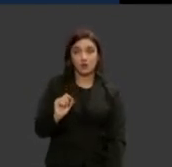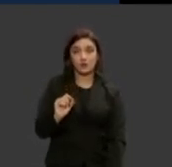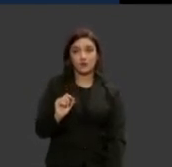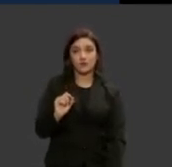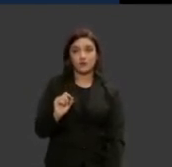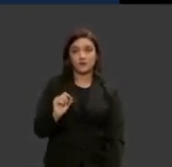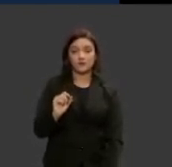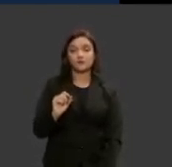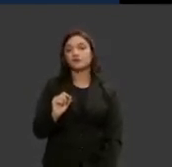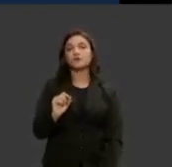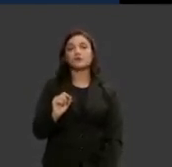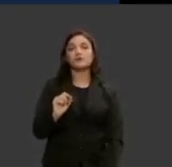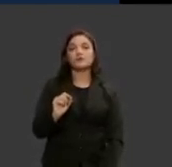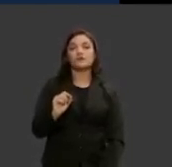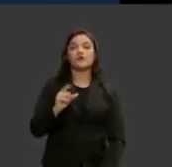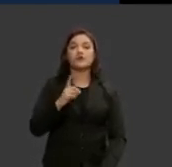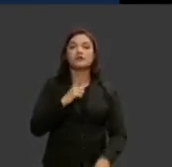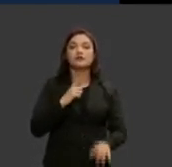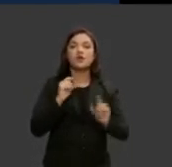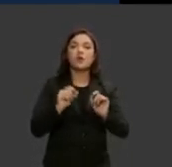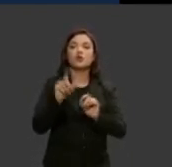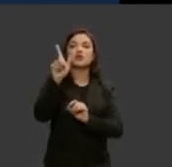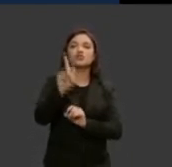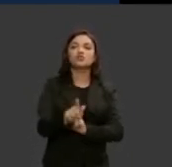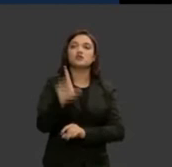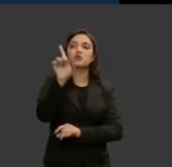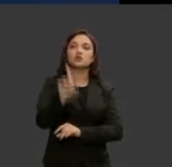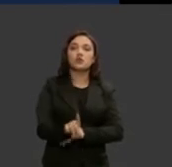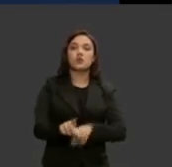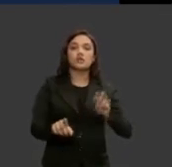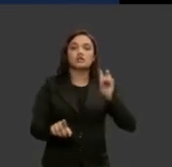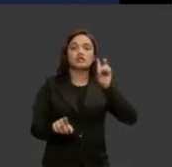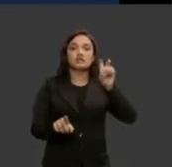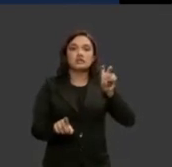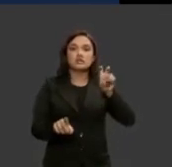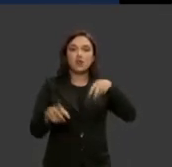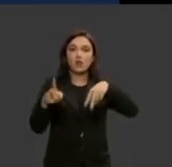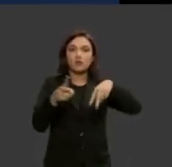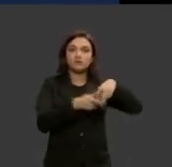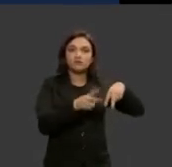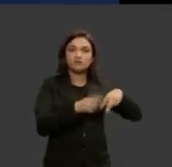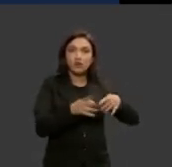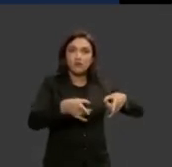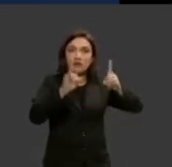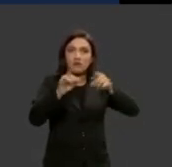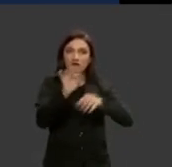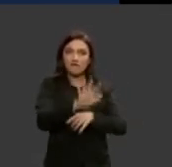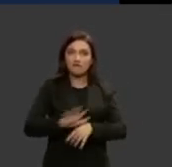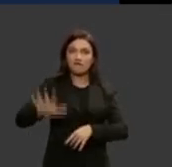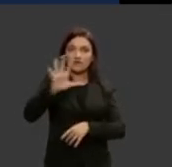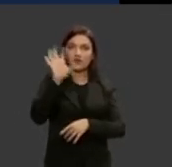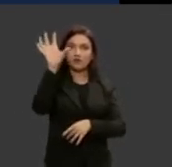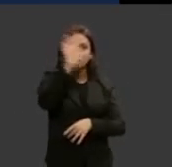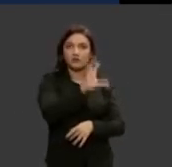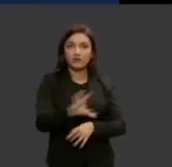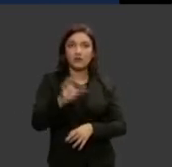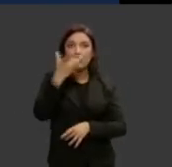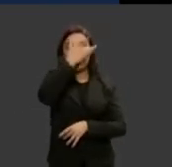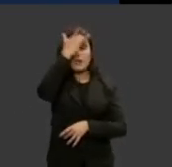de todos a manutenção a gestão das cinco penitenciárias federais onde ficam recolhidas as pessoas que são